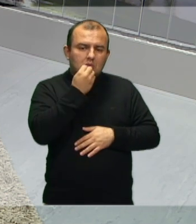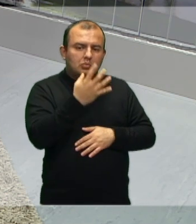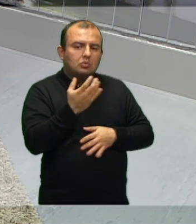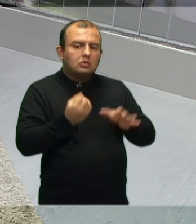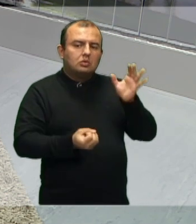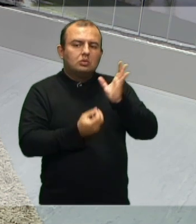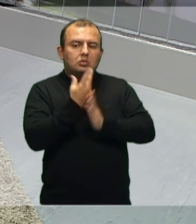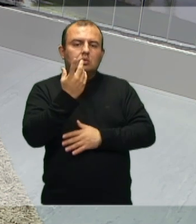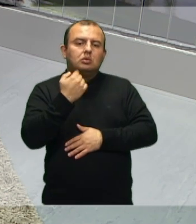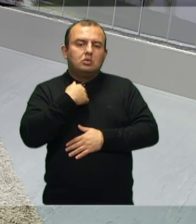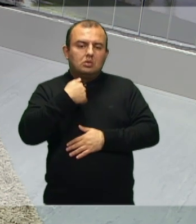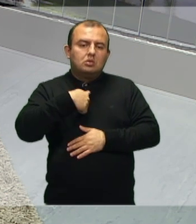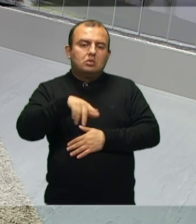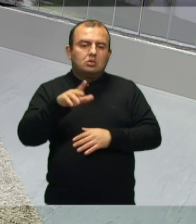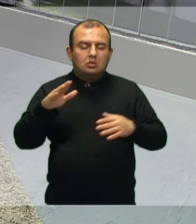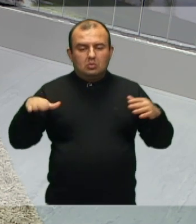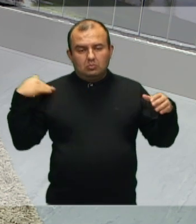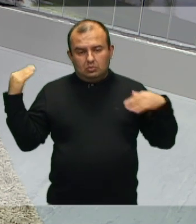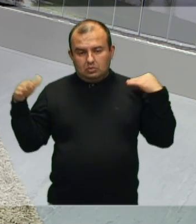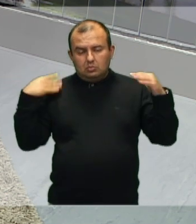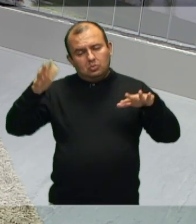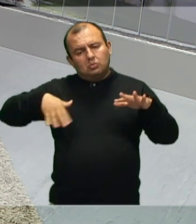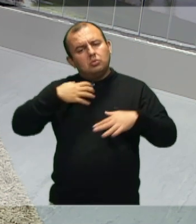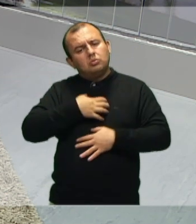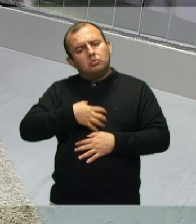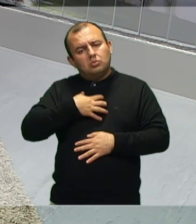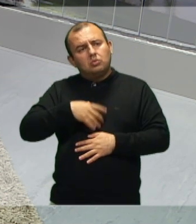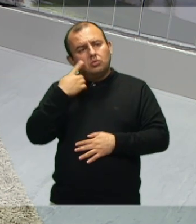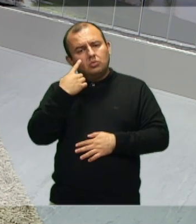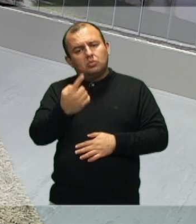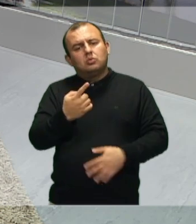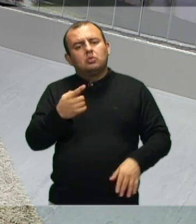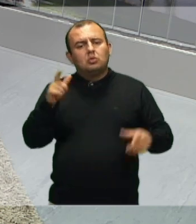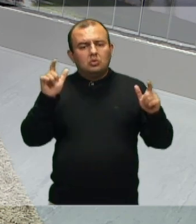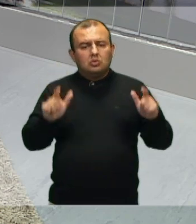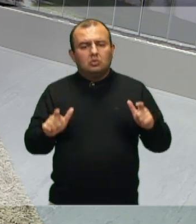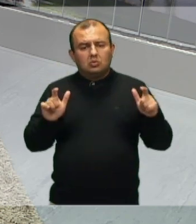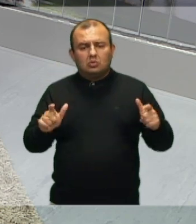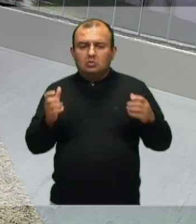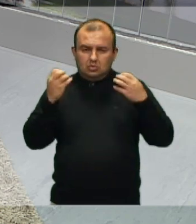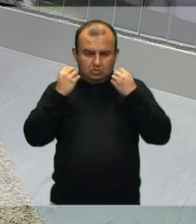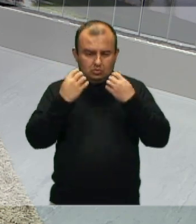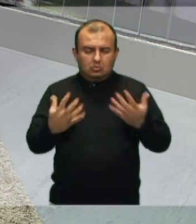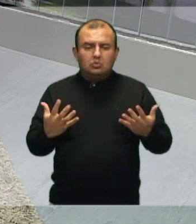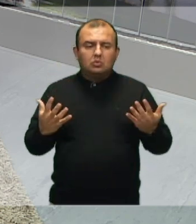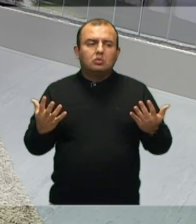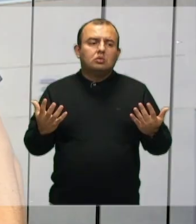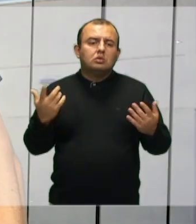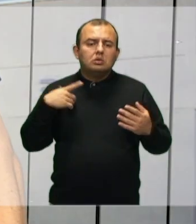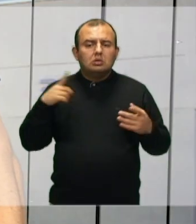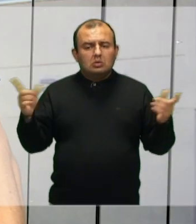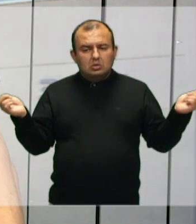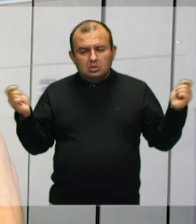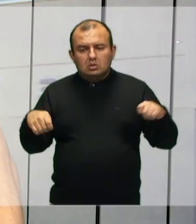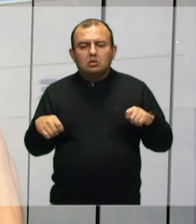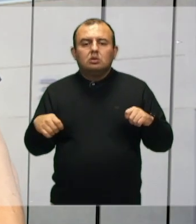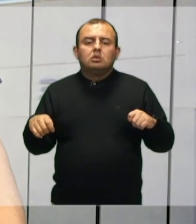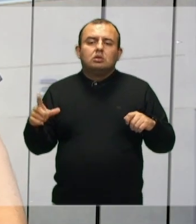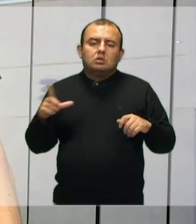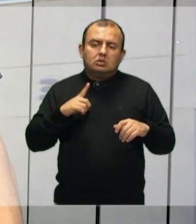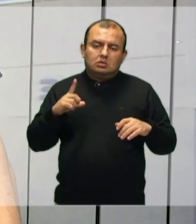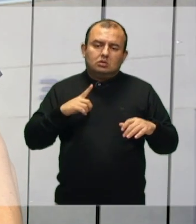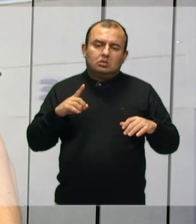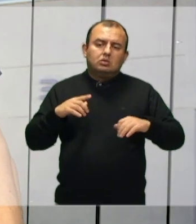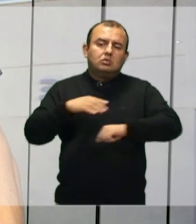surgiu com eu passeando pela Praia Brava e vendo que em um espaço tão bom, que tem a possibilidade de fazer uma